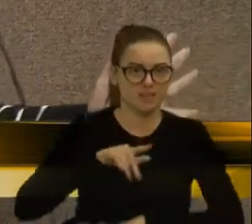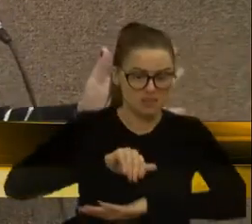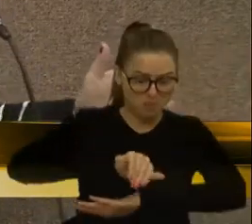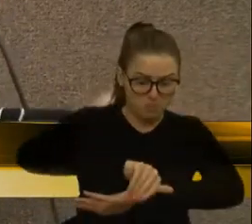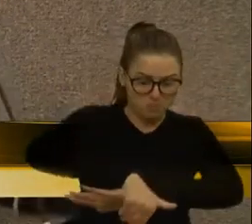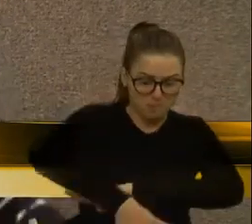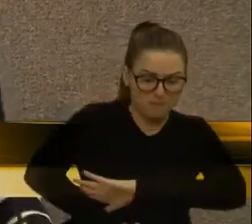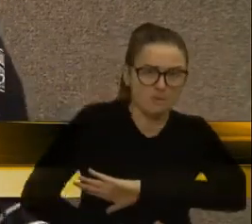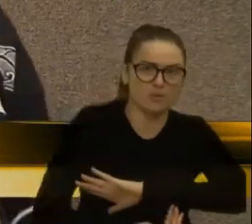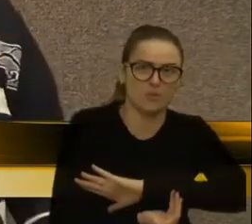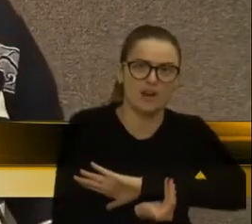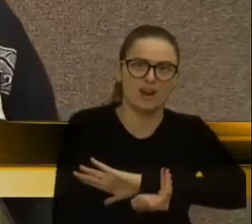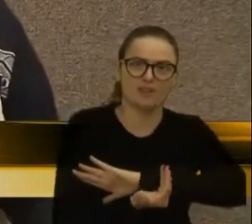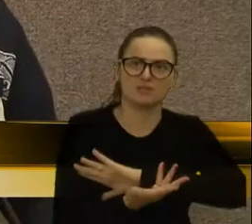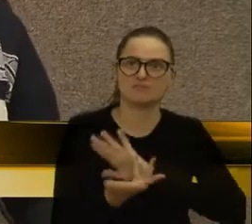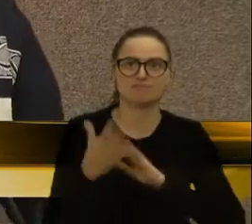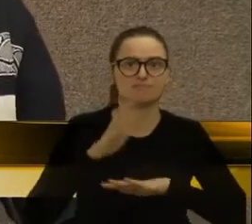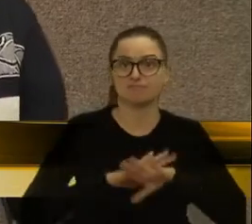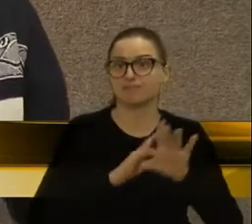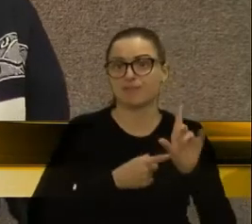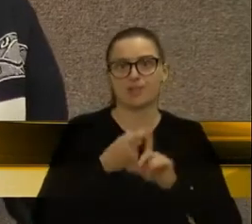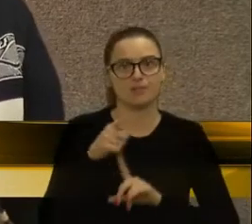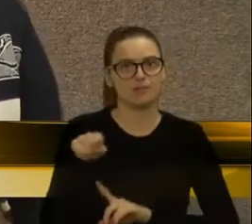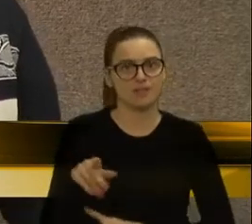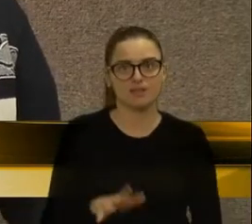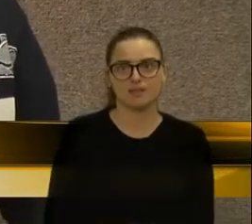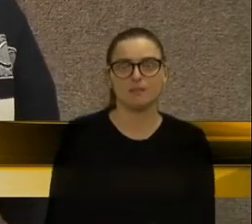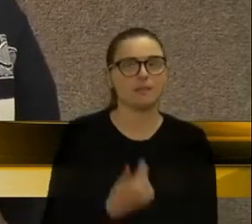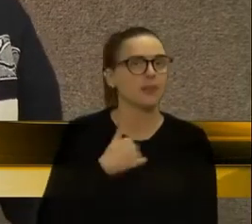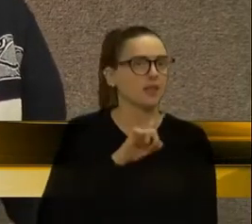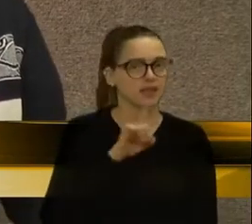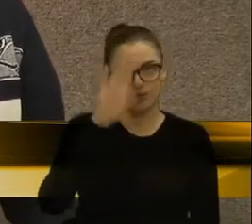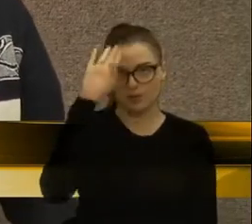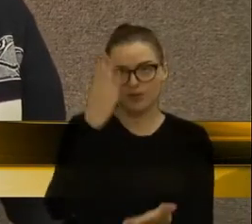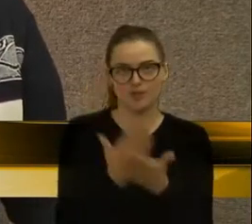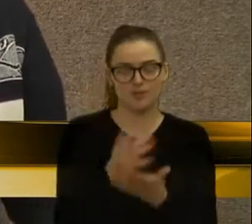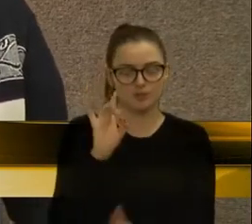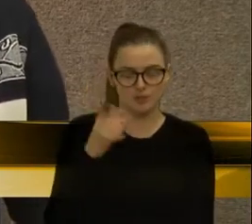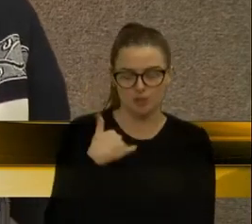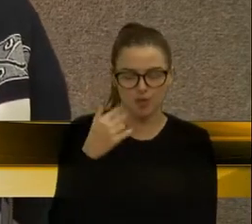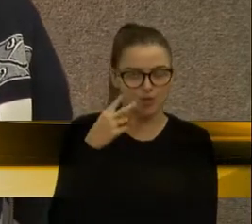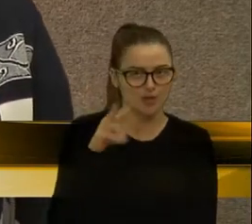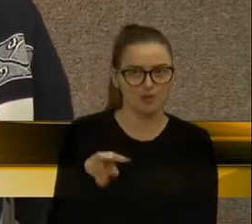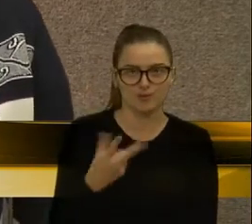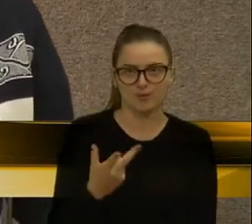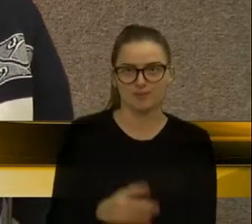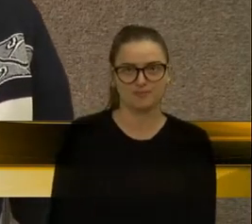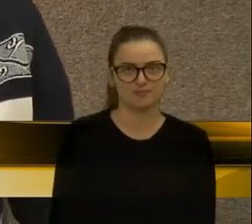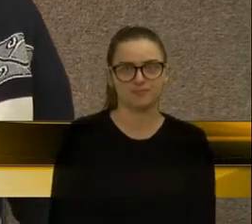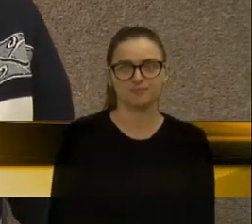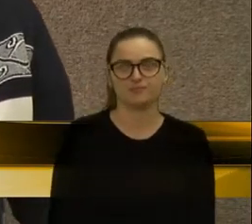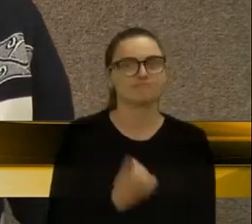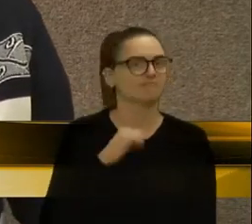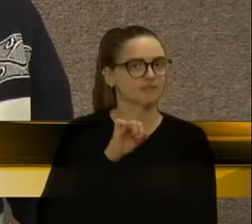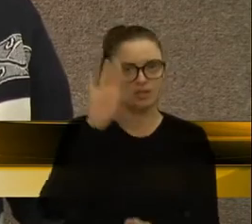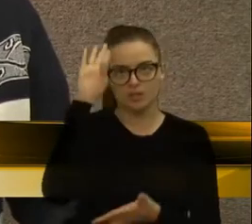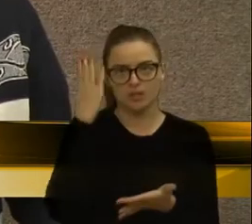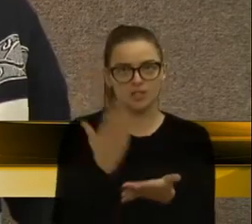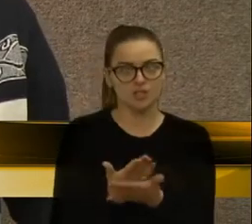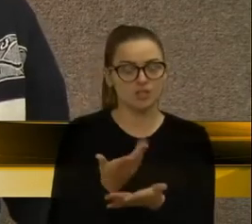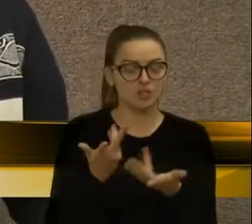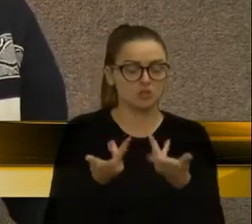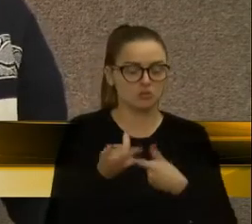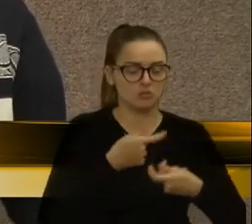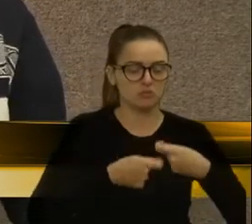ali que faz mais de mês que está aí. Então, eu não acredito que só eu tenha visto esse buraco. Não acredito que ninguém da